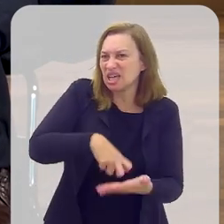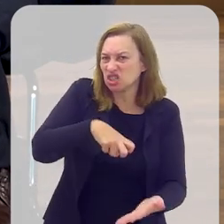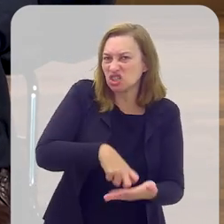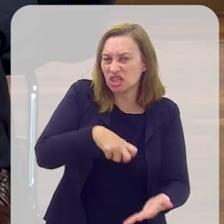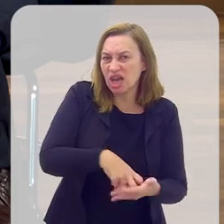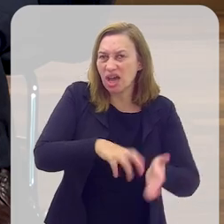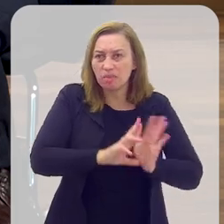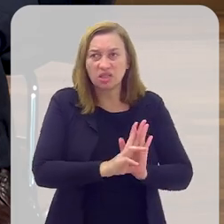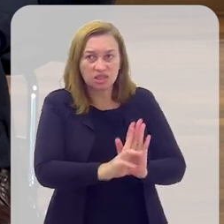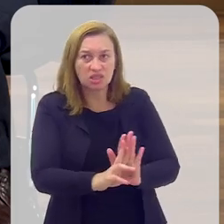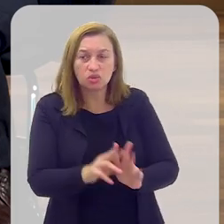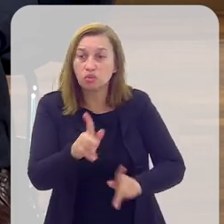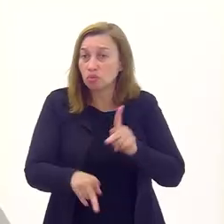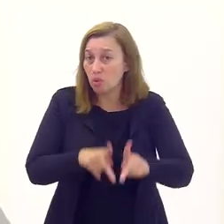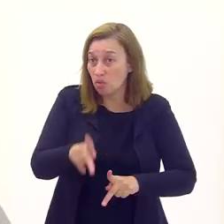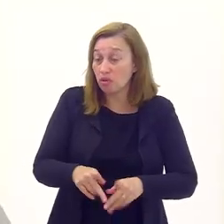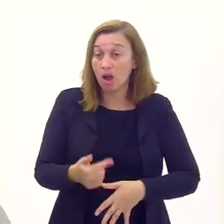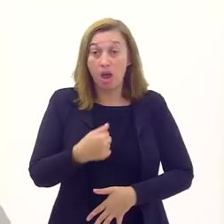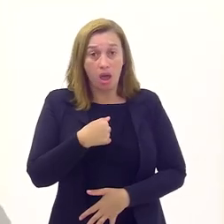representantes do povo.